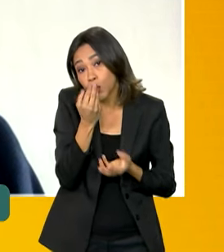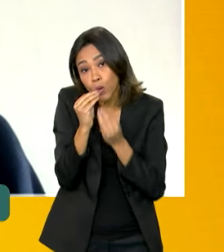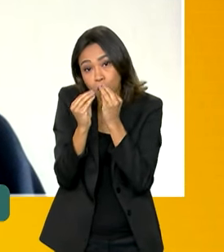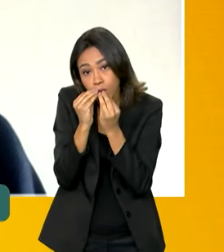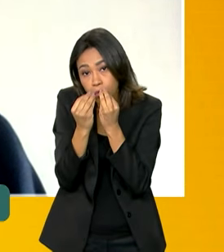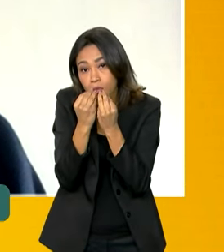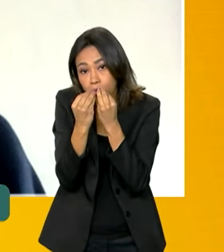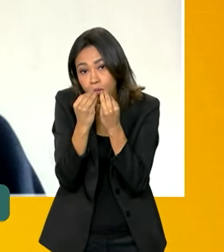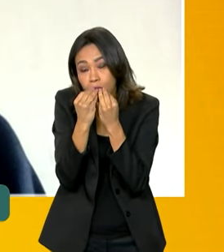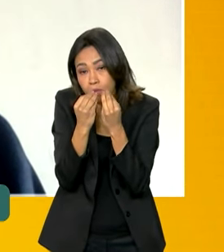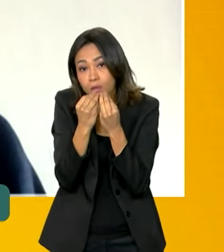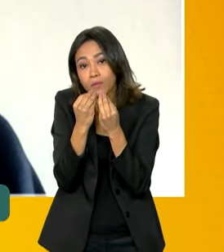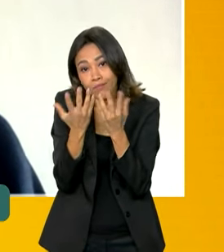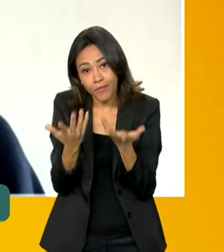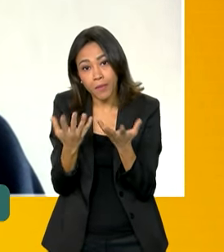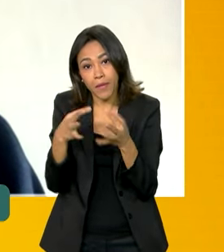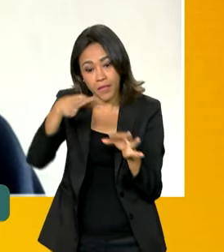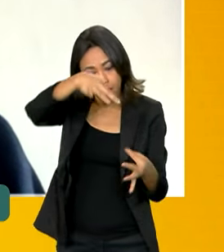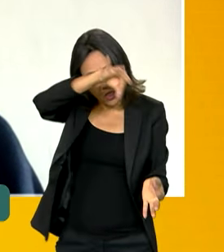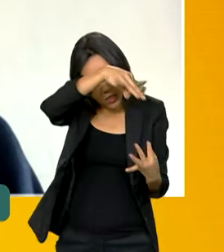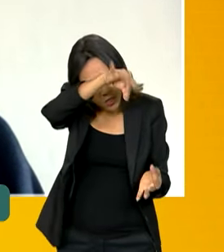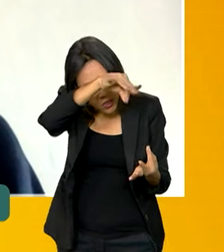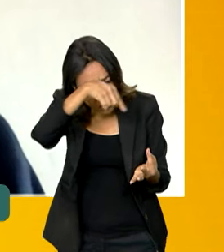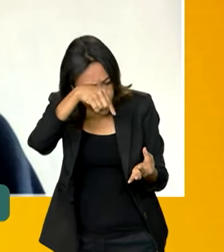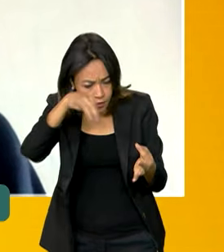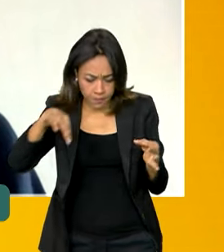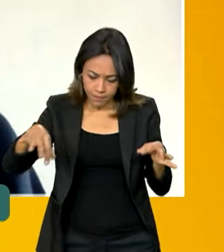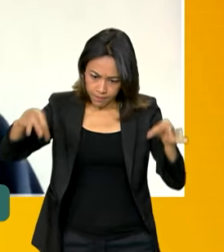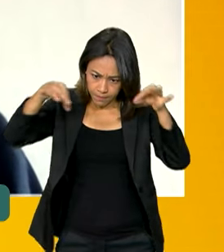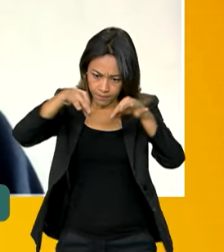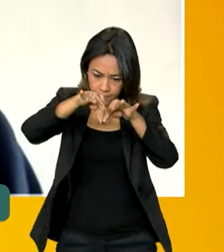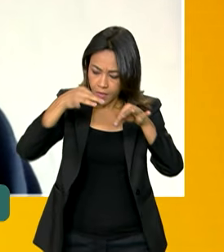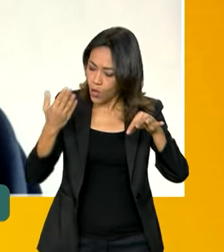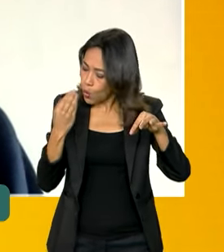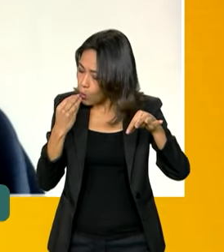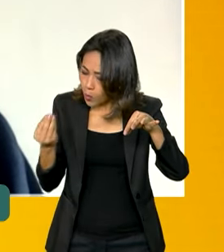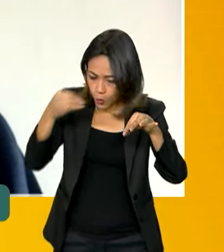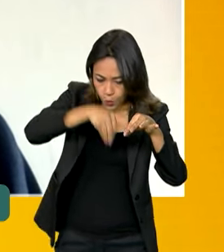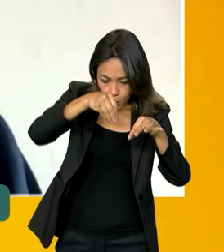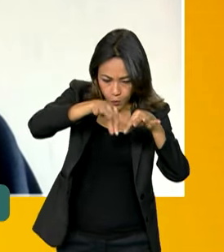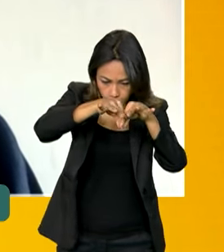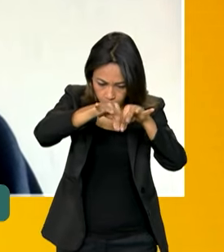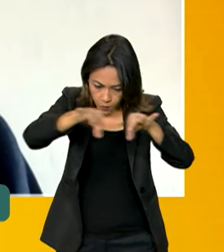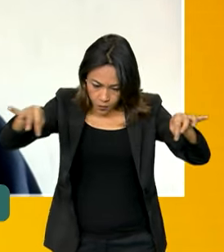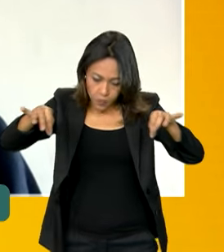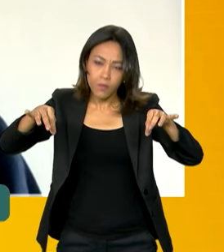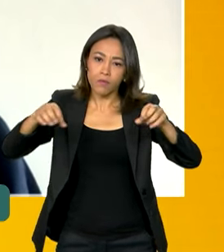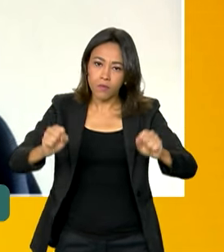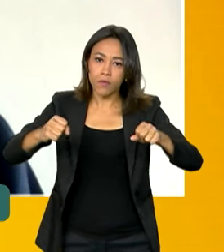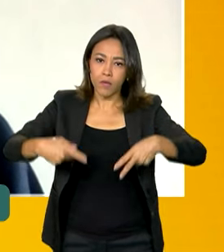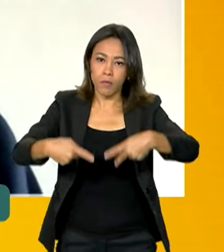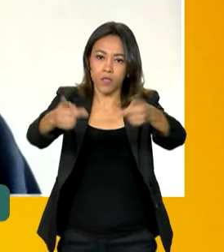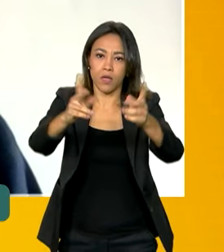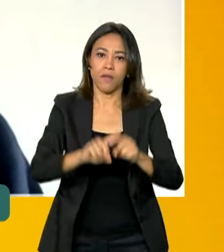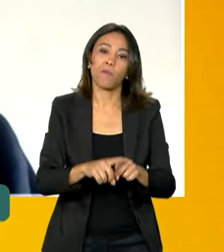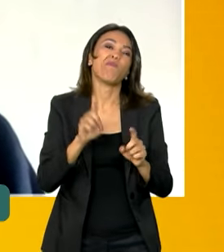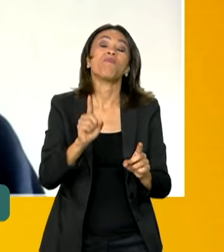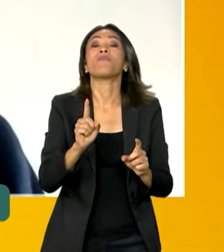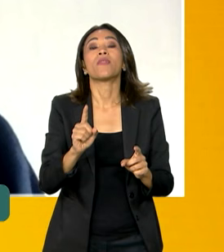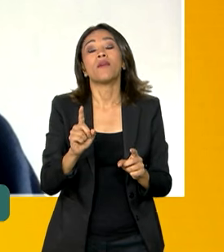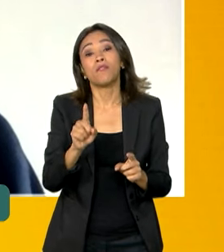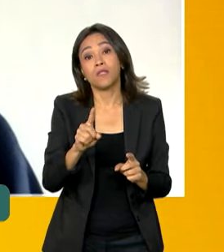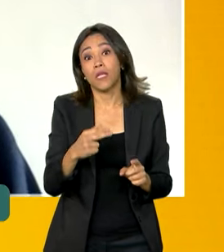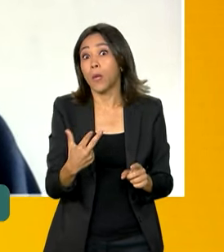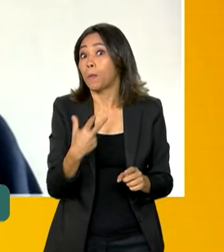alimentação, leva em embalagens fechadas. O candidato pode até chegar no local de prova portando equipamentos eletrônicos. Ele não pode